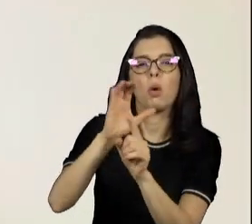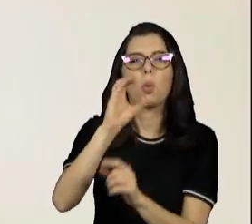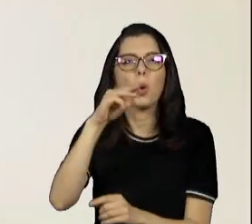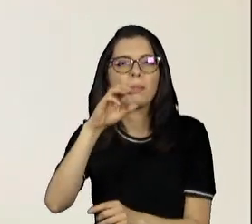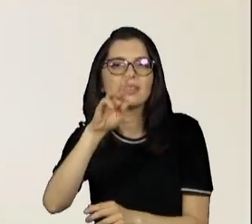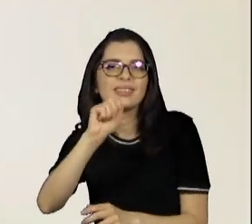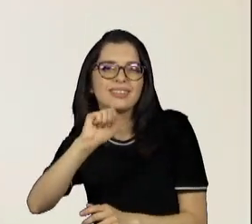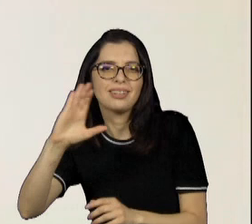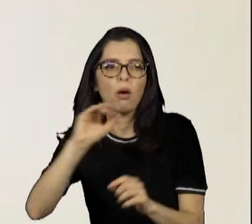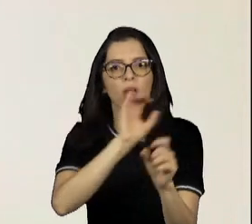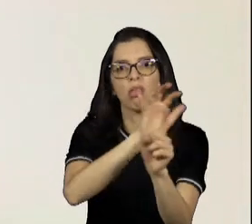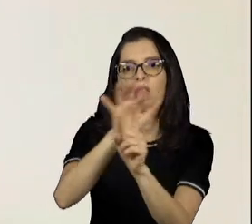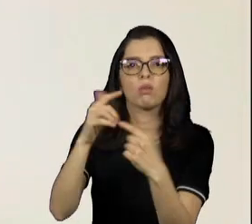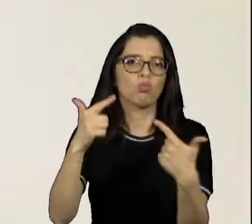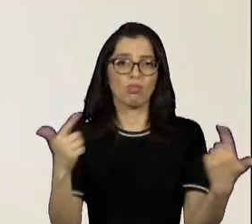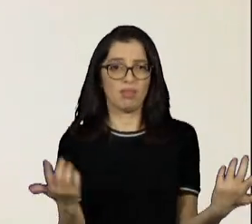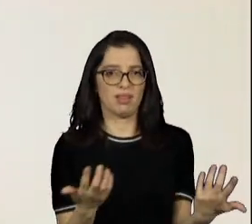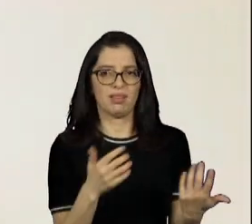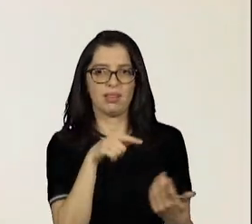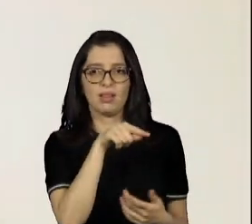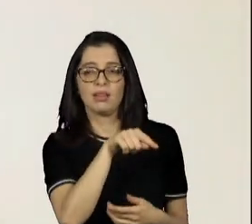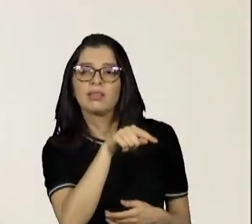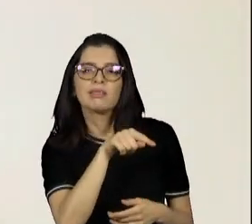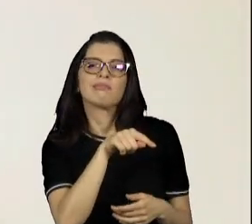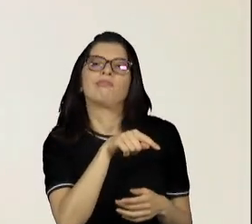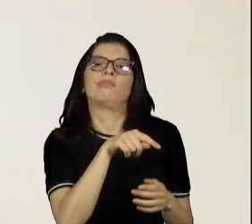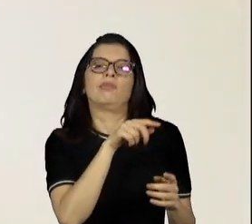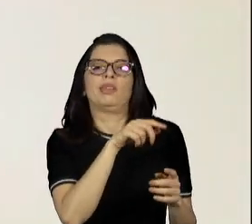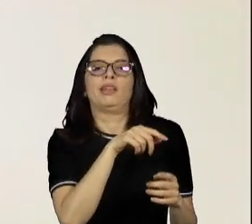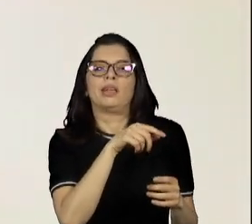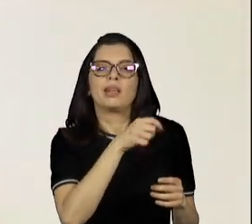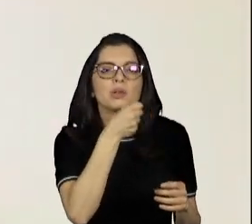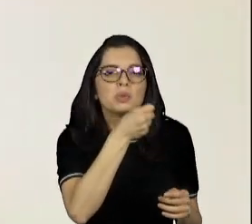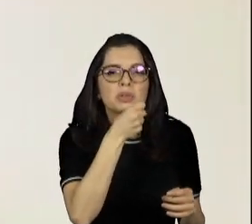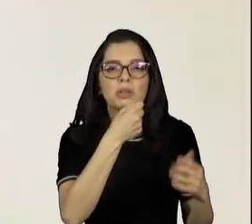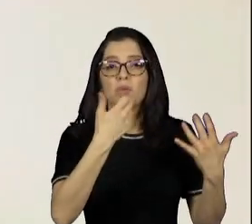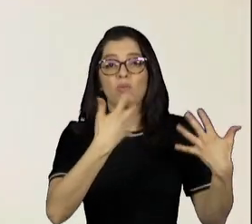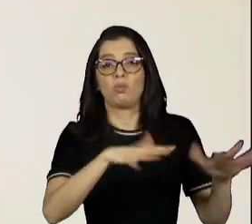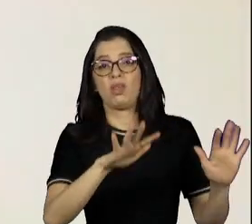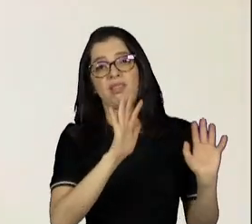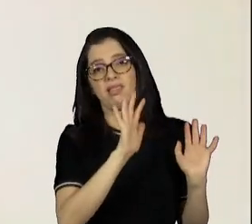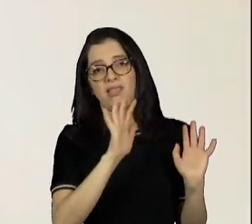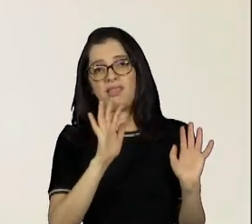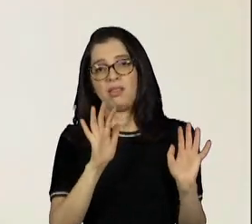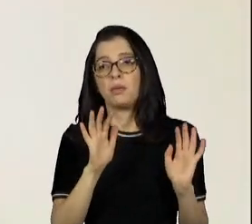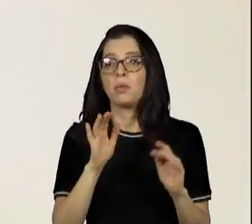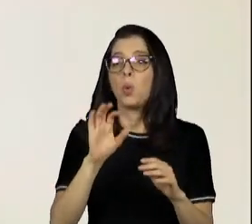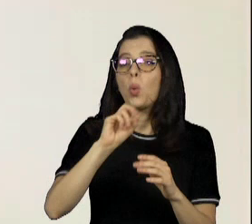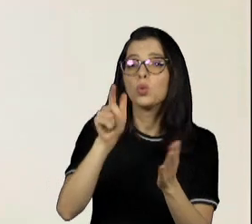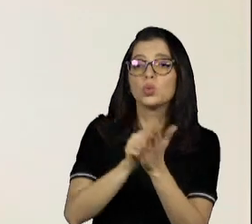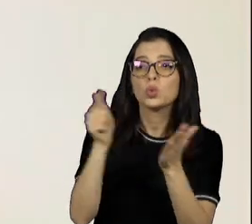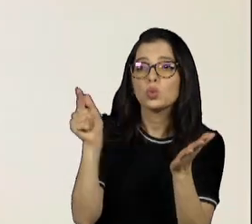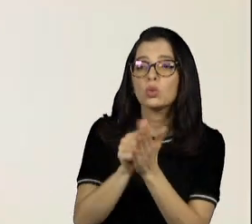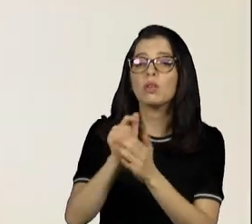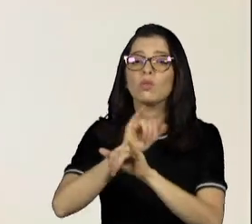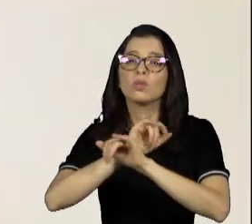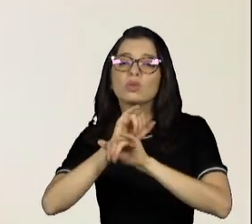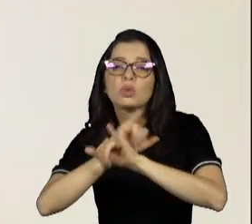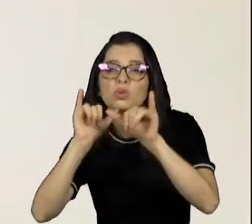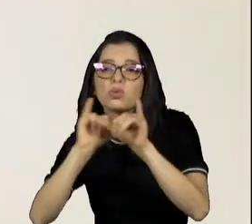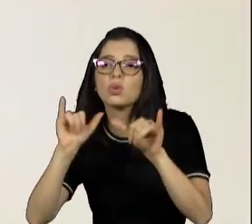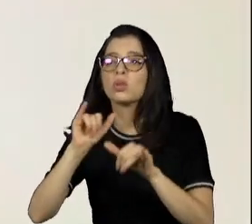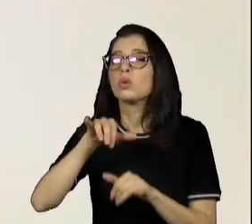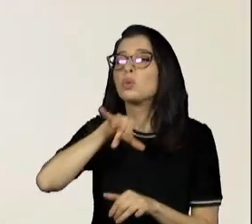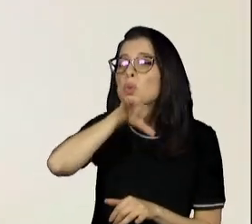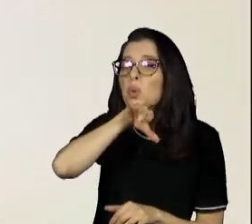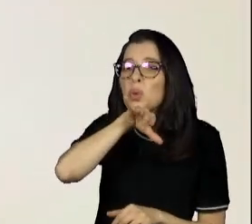outro pode ter comerciais comerciais com que as mães não querem que os filhos vejam ou anunciando um jornal onde tem as notícias que tão pouco as